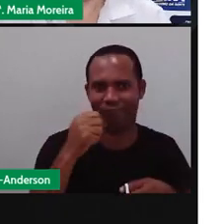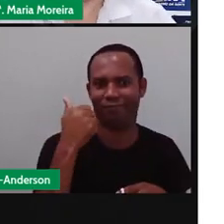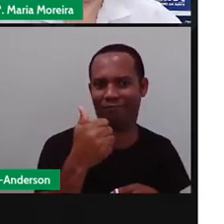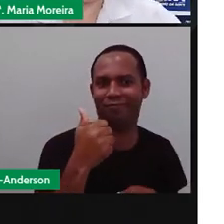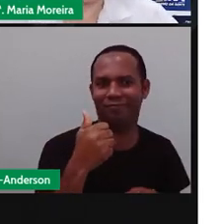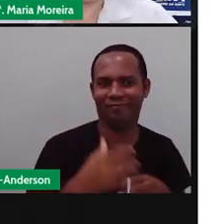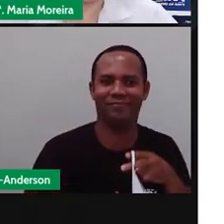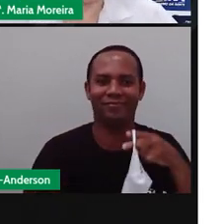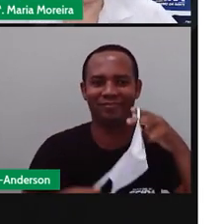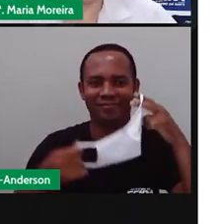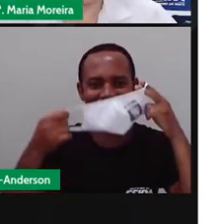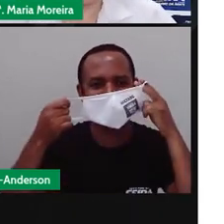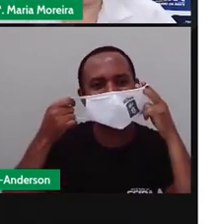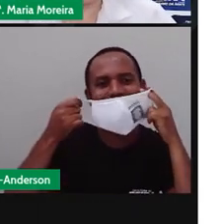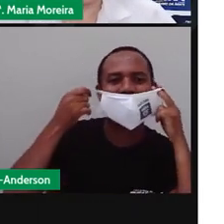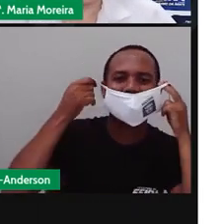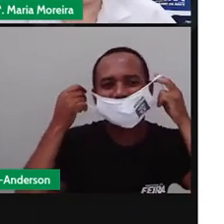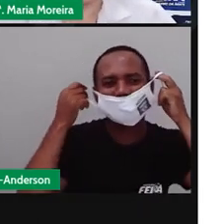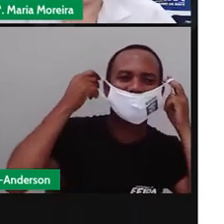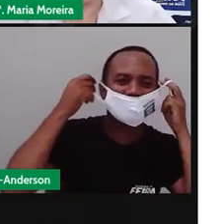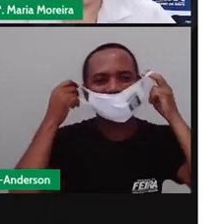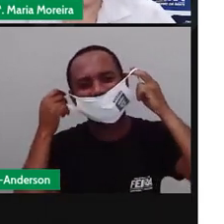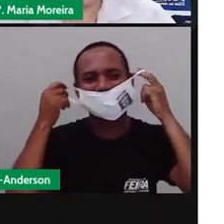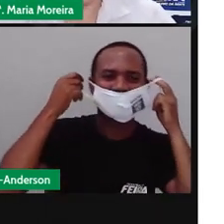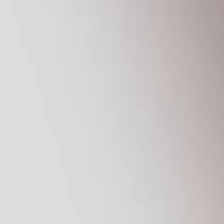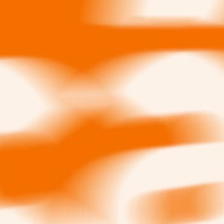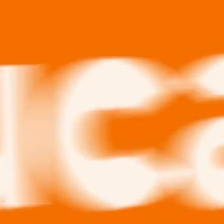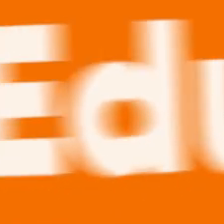Beijo de Promari. Beijo de Anderson aí pra vocês.